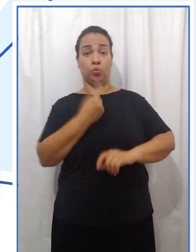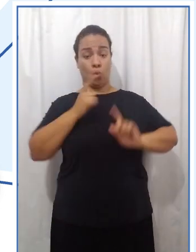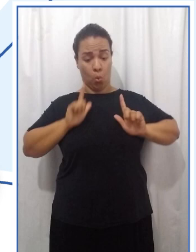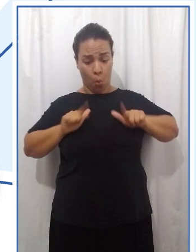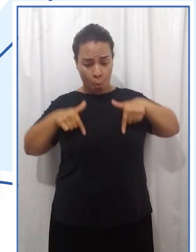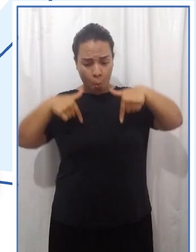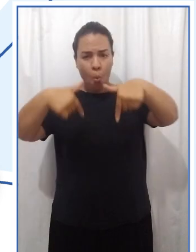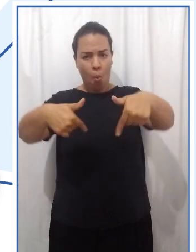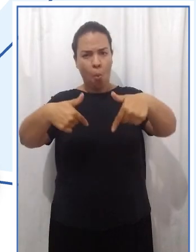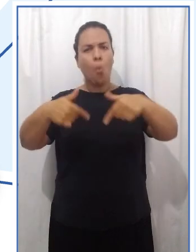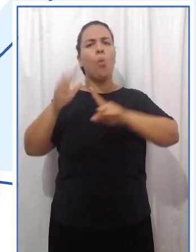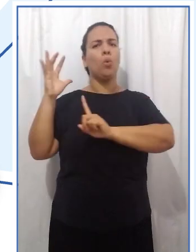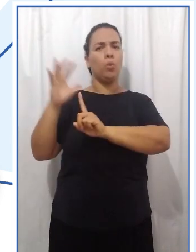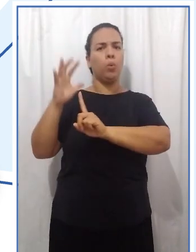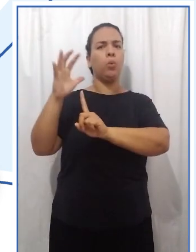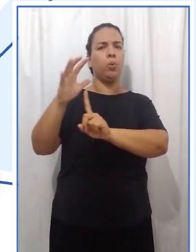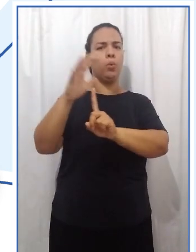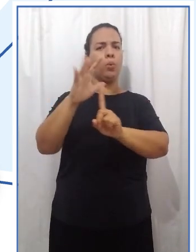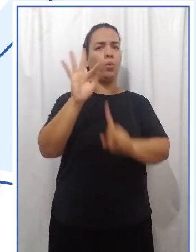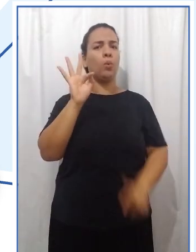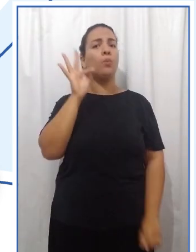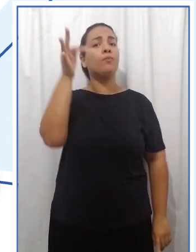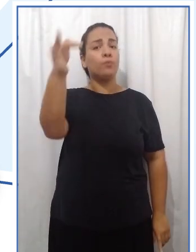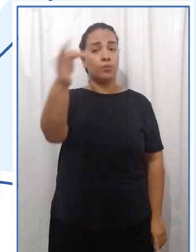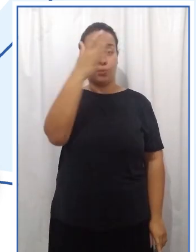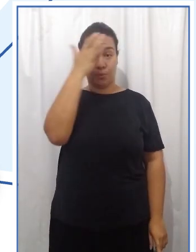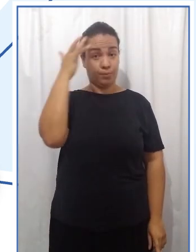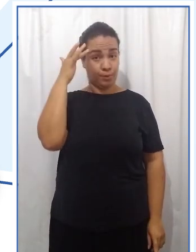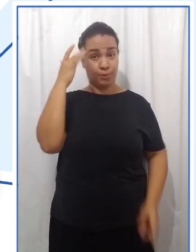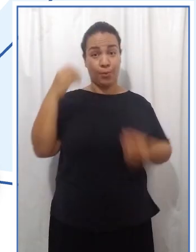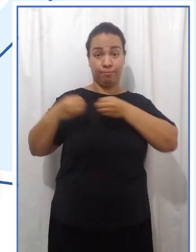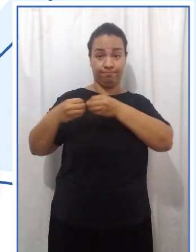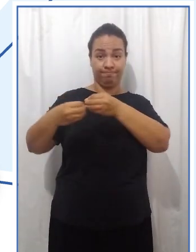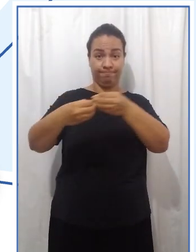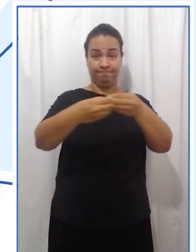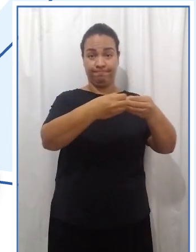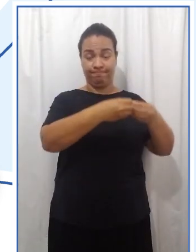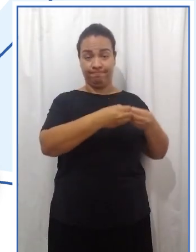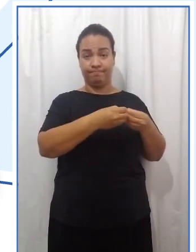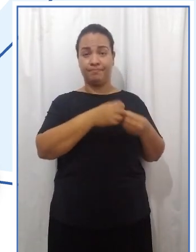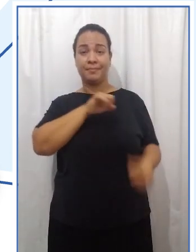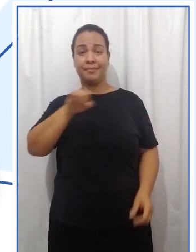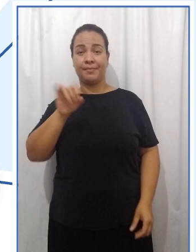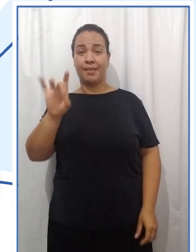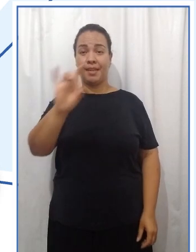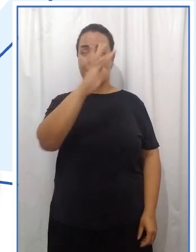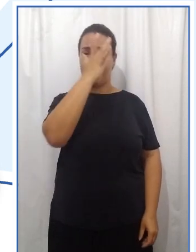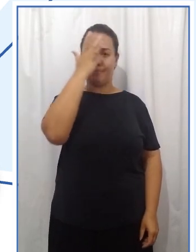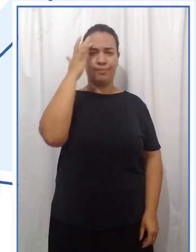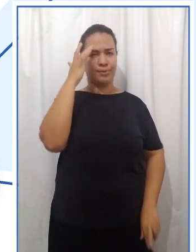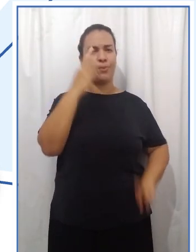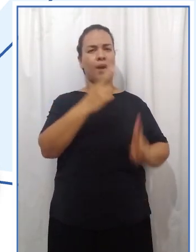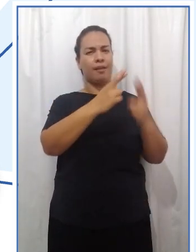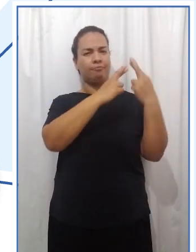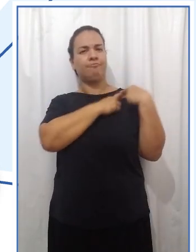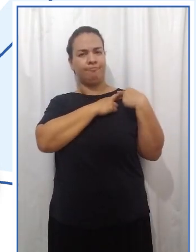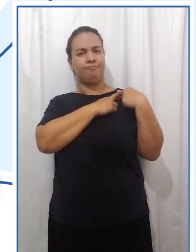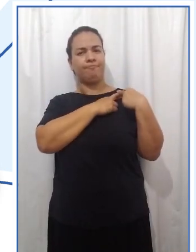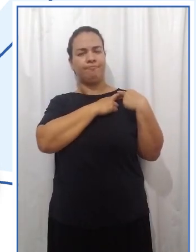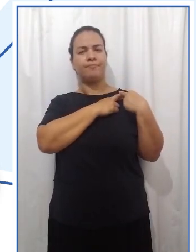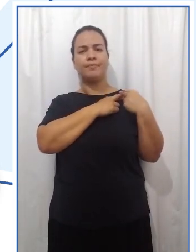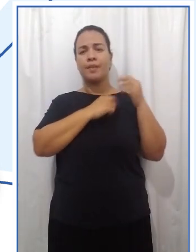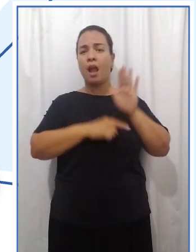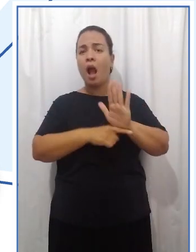ações podem influenciar o destino de pessoas que estão ao nosso redor. Se cada um fizer a sua parte, a gente vai